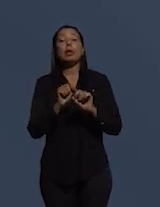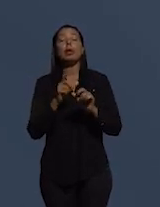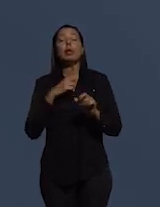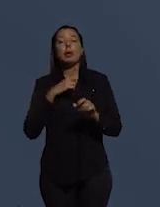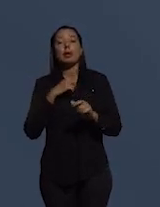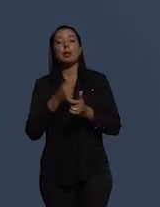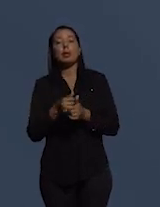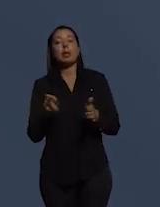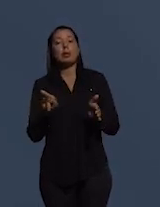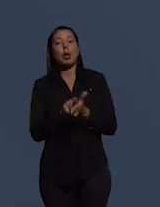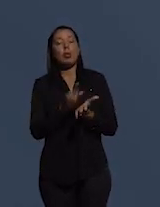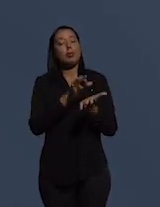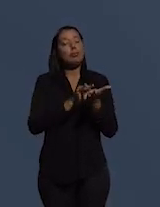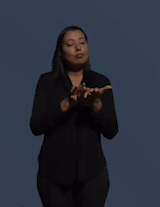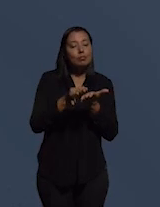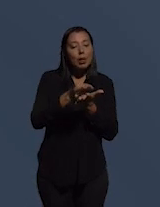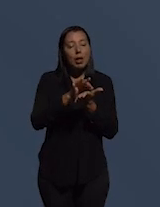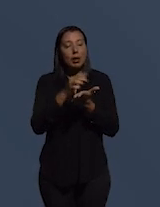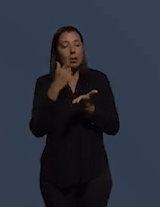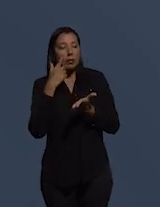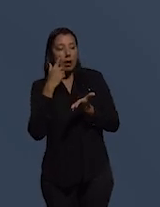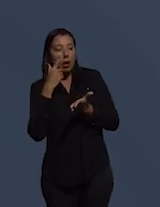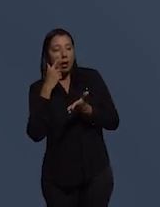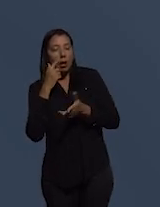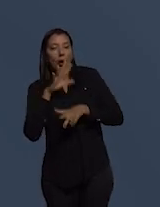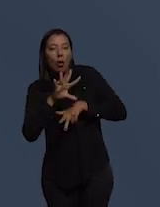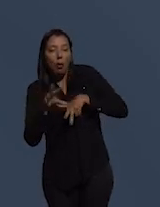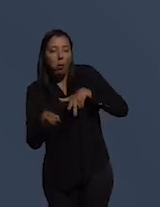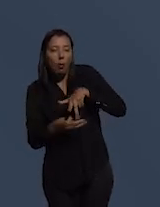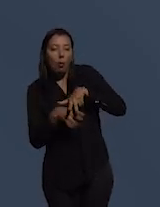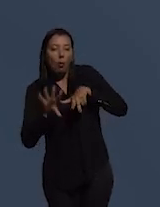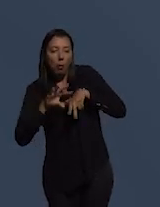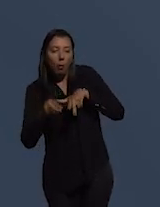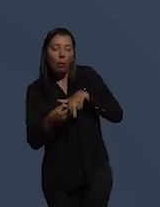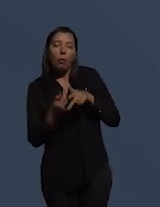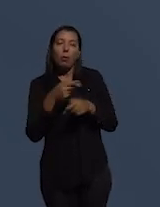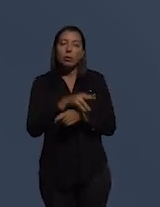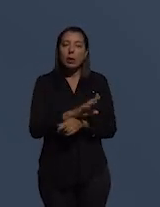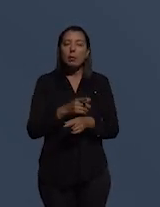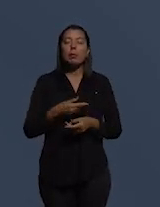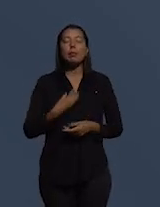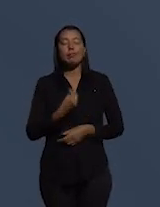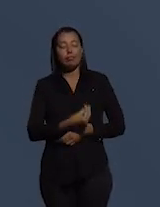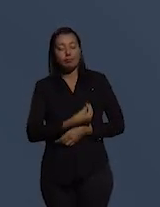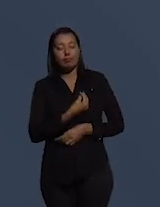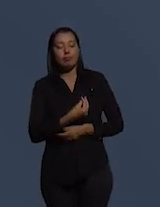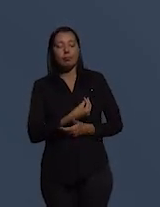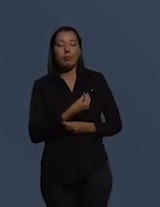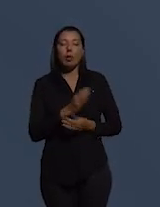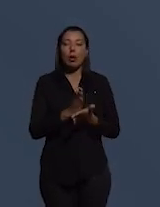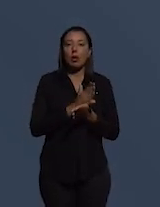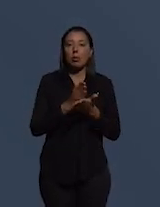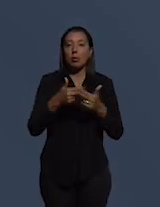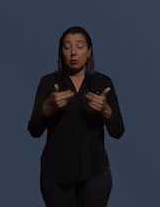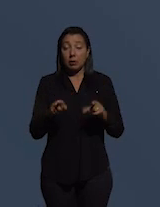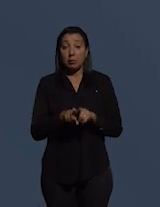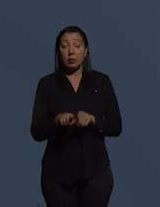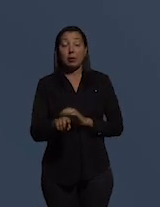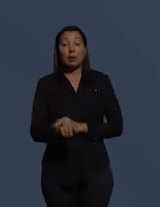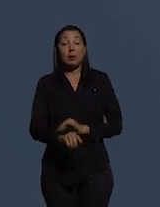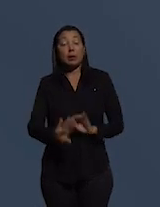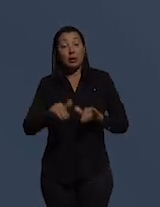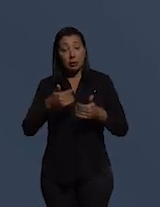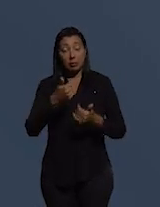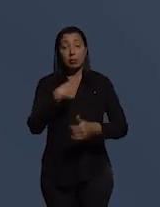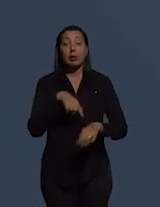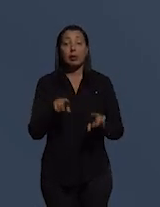das moedas. Para a gente ver que a corrupção ela está aí ou esteve sempre presente de alguma forma. Portanto, e aqui